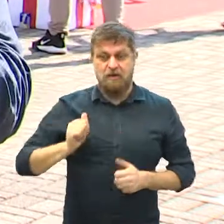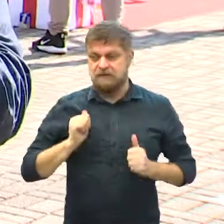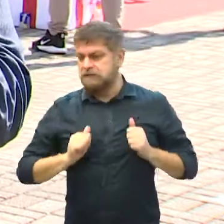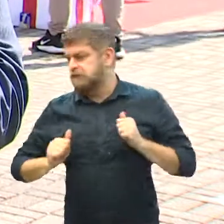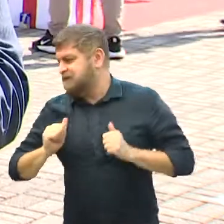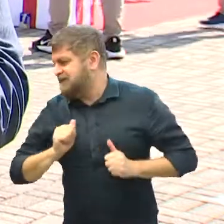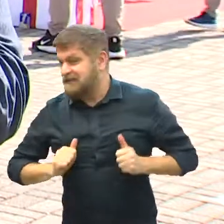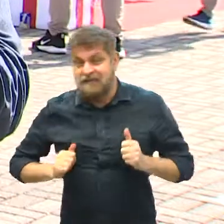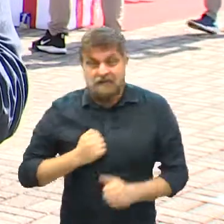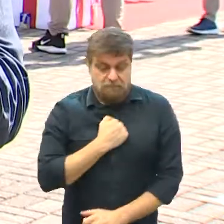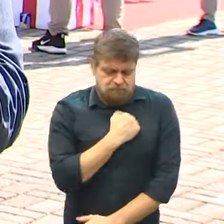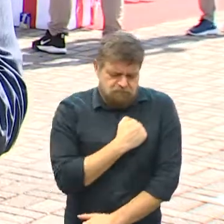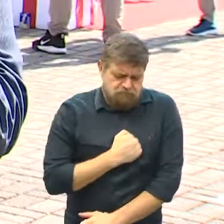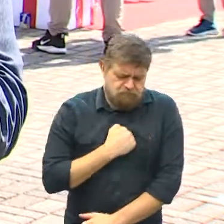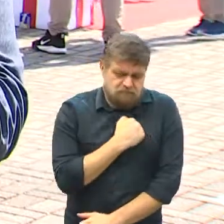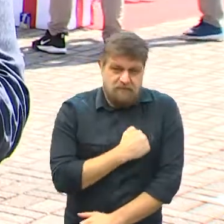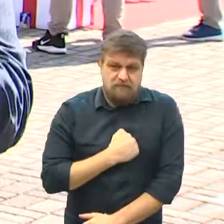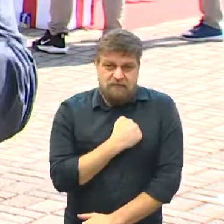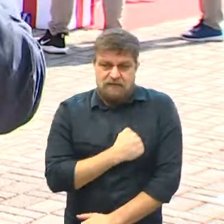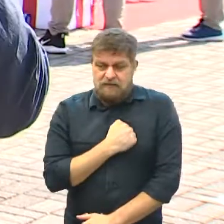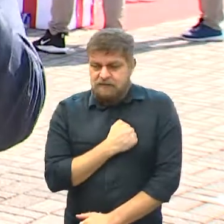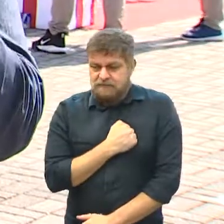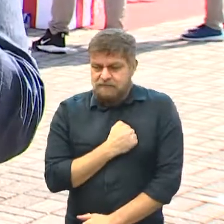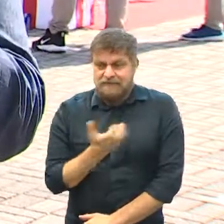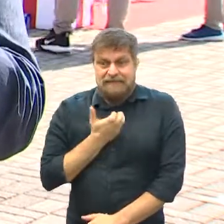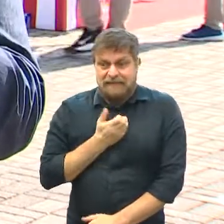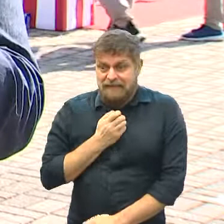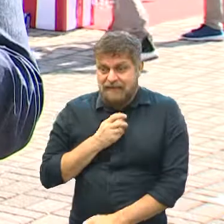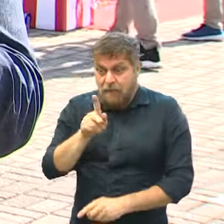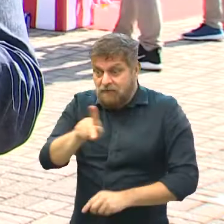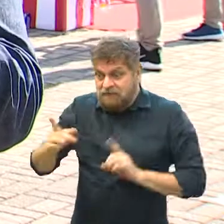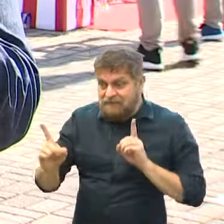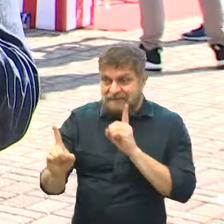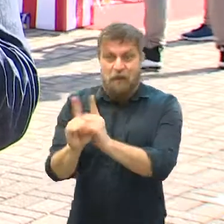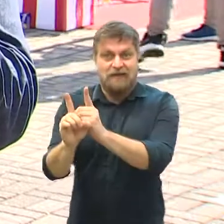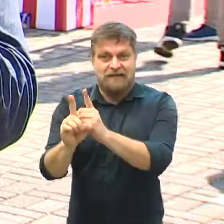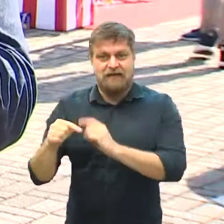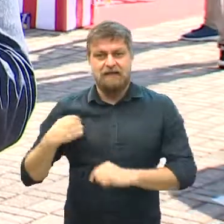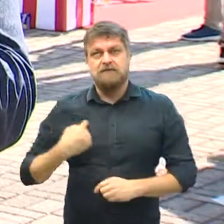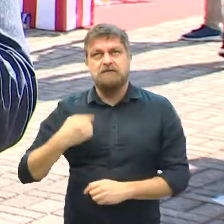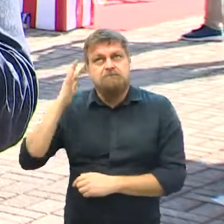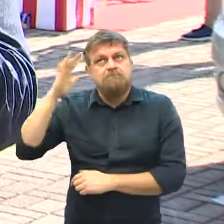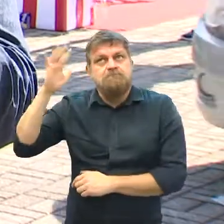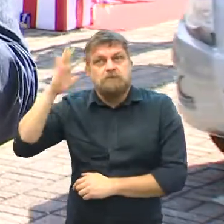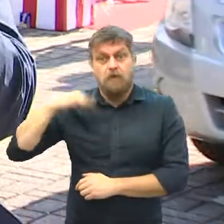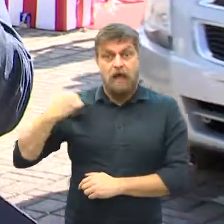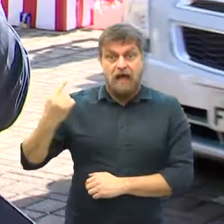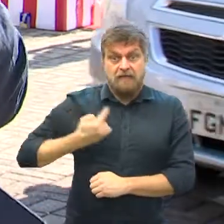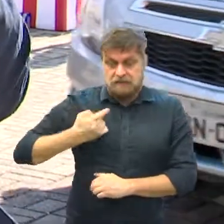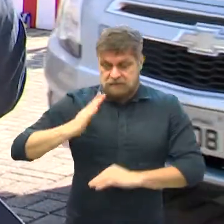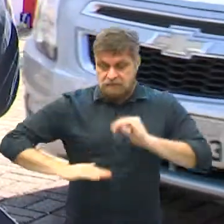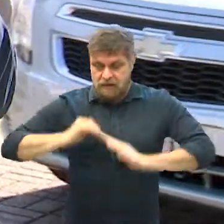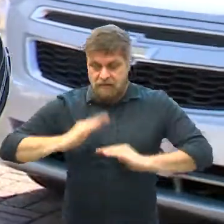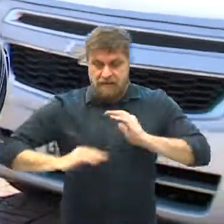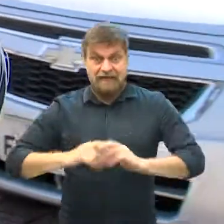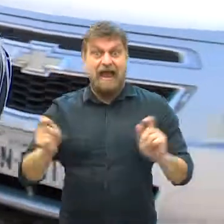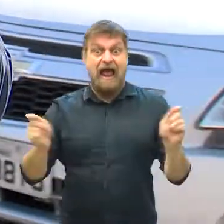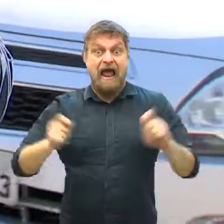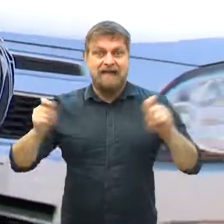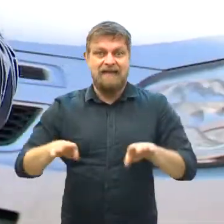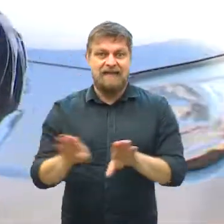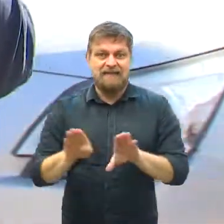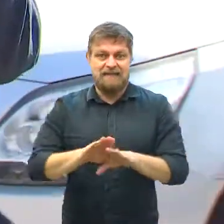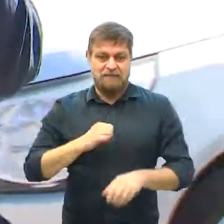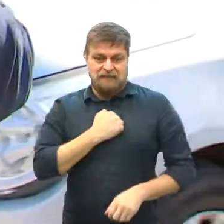ansiedade dos nossos alunos, a saudade dos nossos alunos com os professores. Então nós vimos que nós desenvolvendo essa ação,